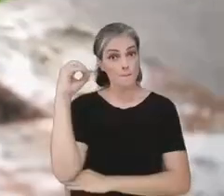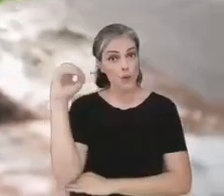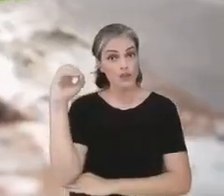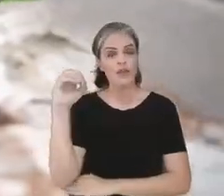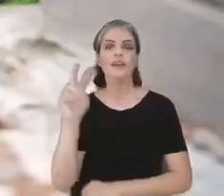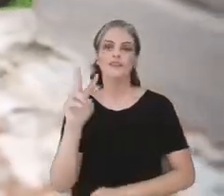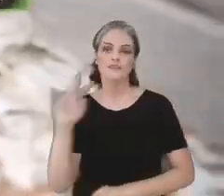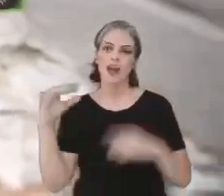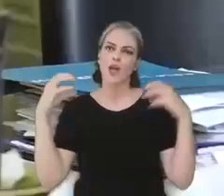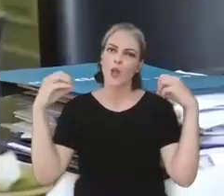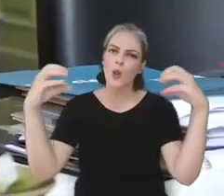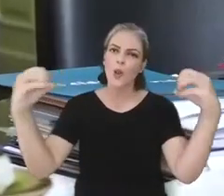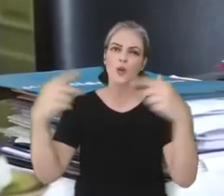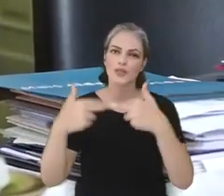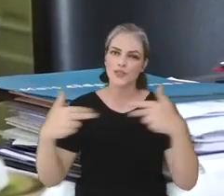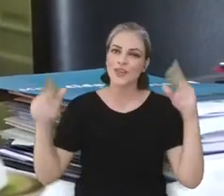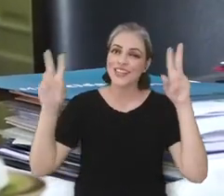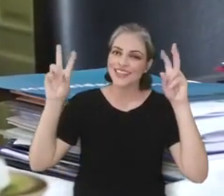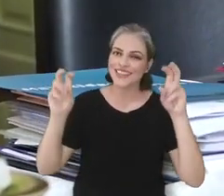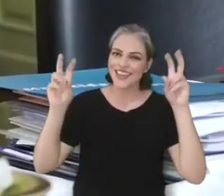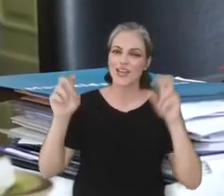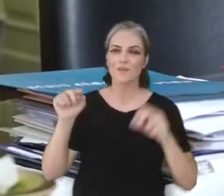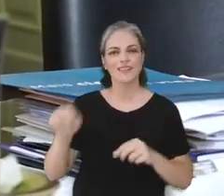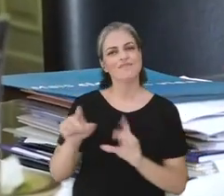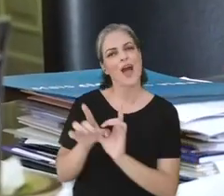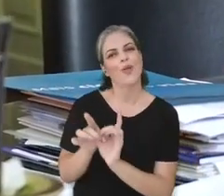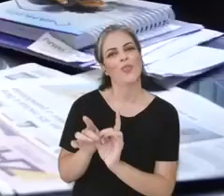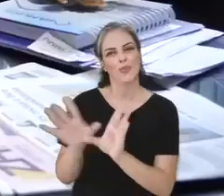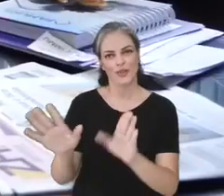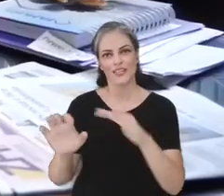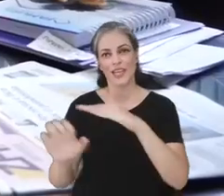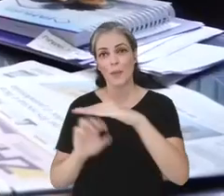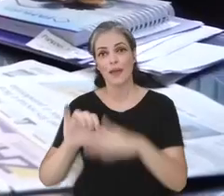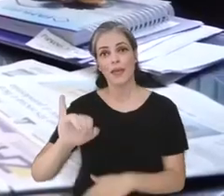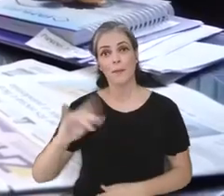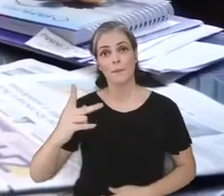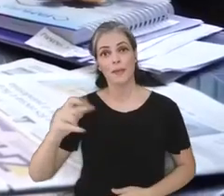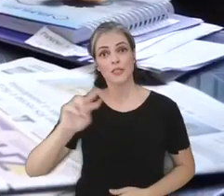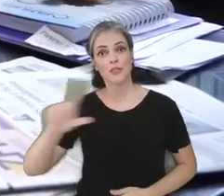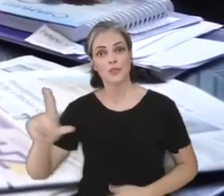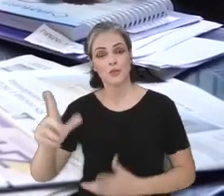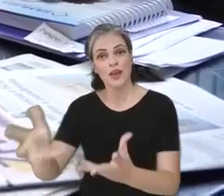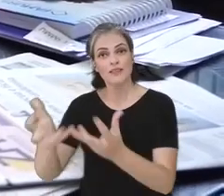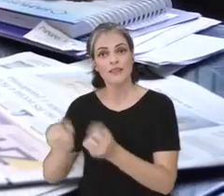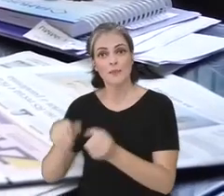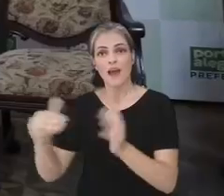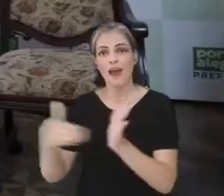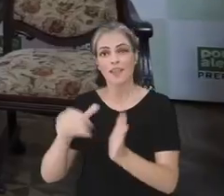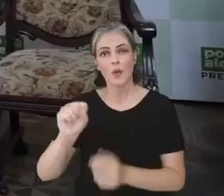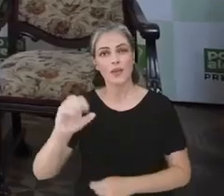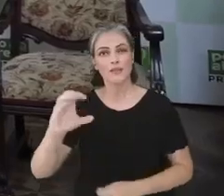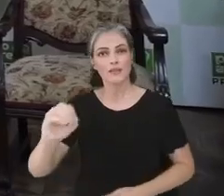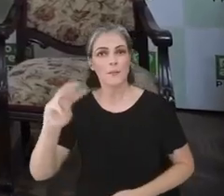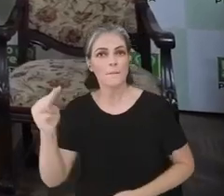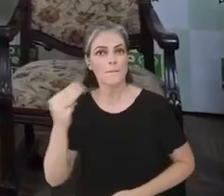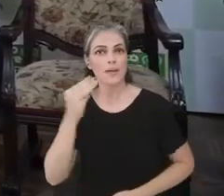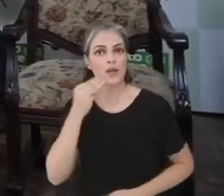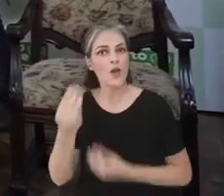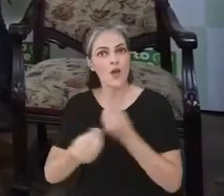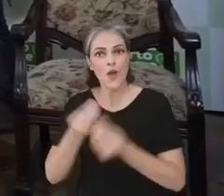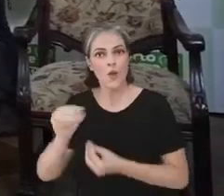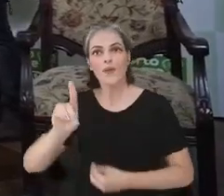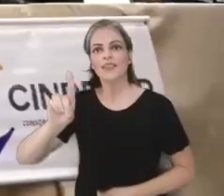iluminação pública. Autorizamos a IP Sul Concessionária a captar até 80 milhões de reais por meio de debêntures